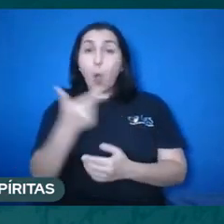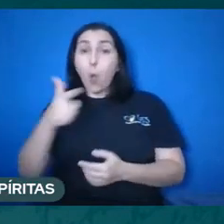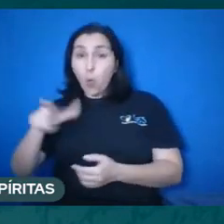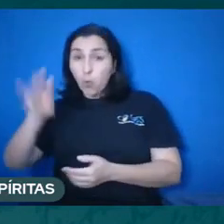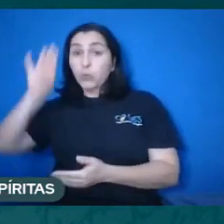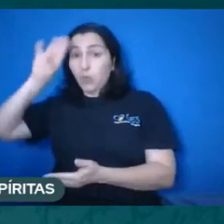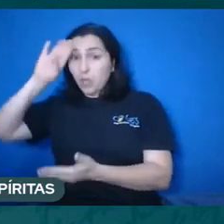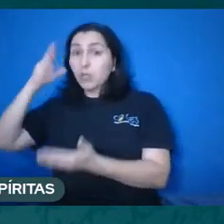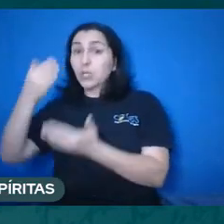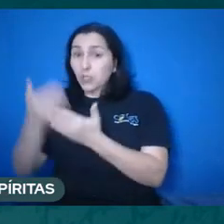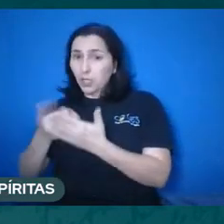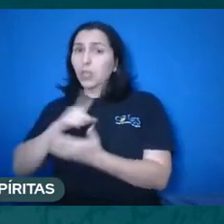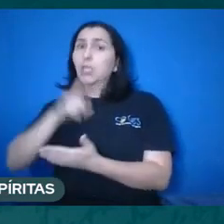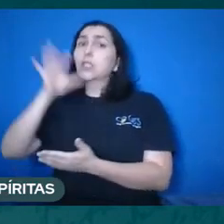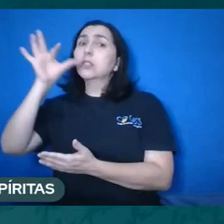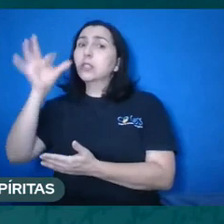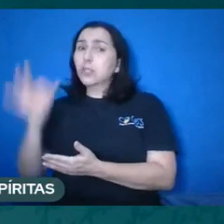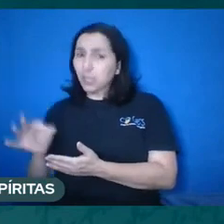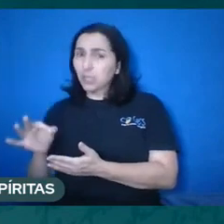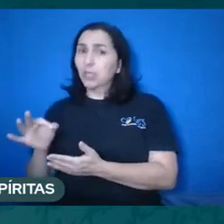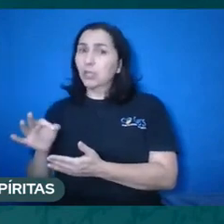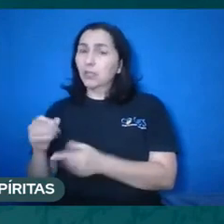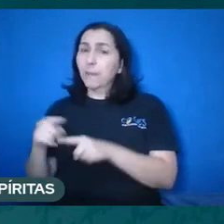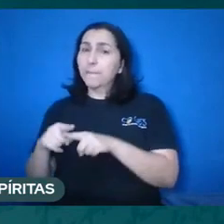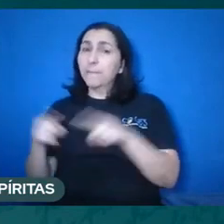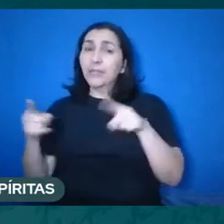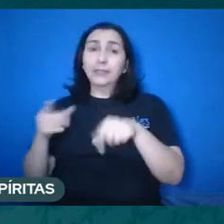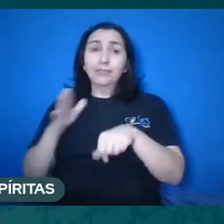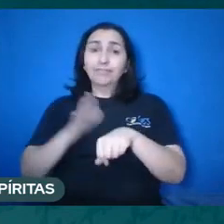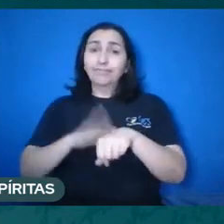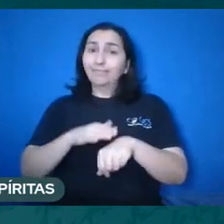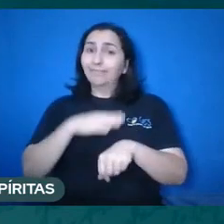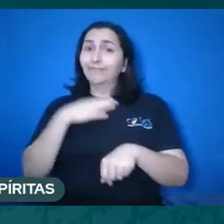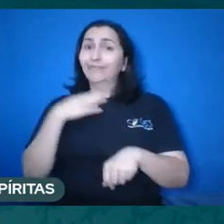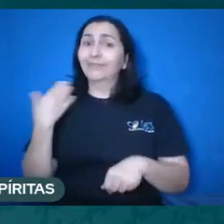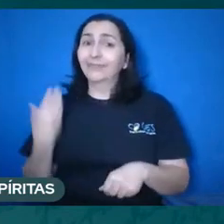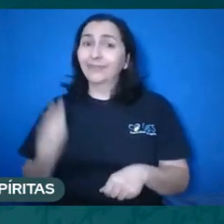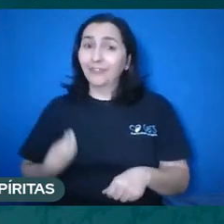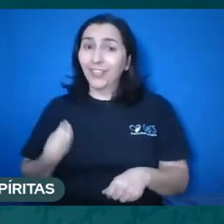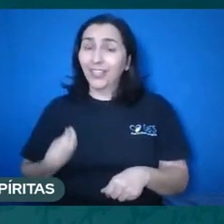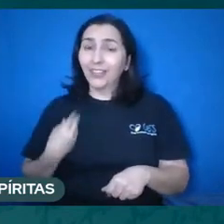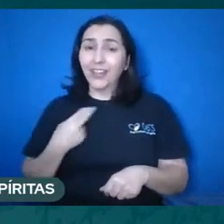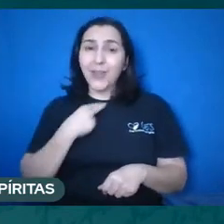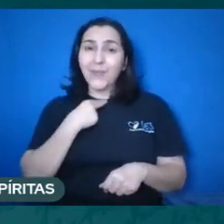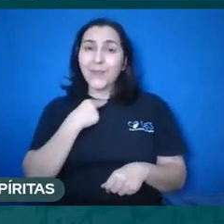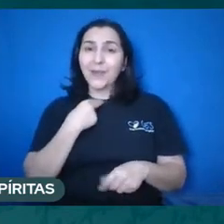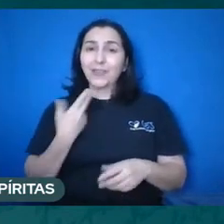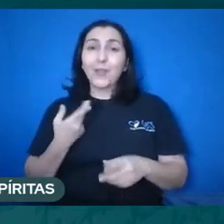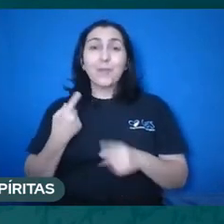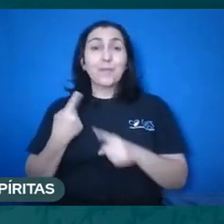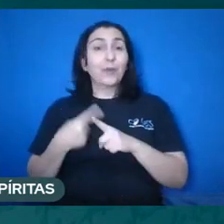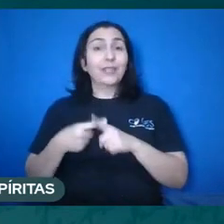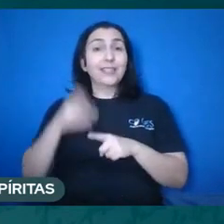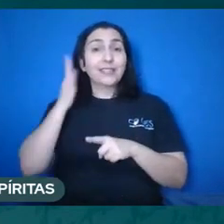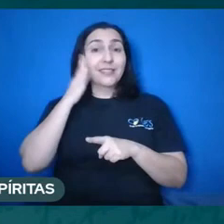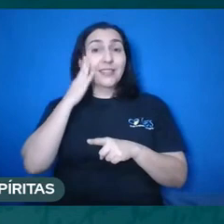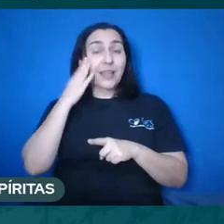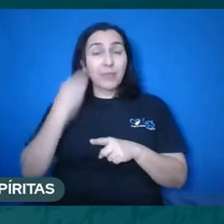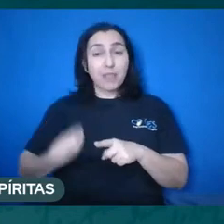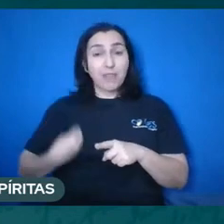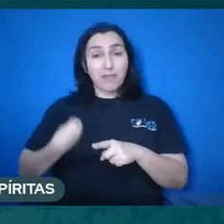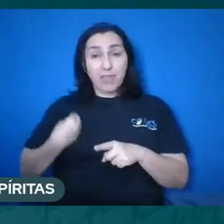não vai dispor daquilo que não pode dispor, que é a vida, porque ela continuará existindo. Então, quando há